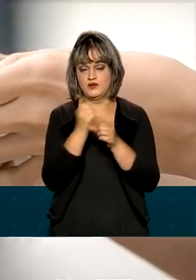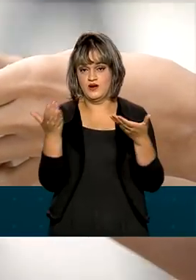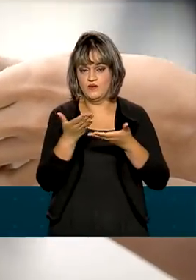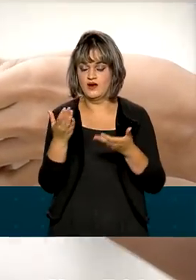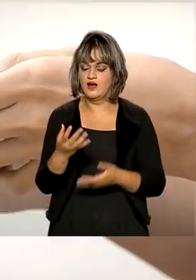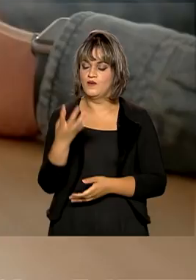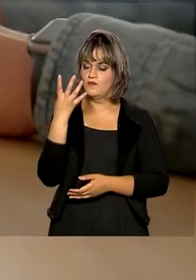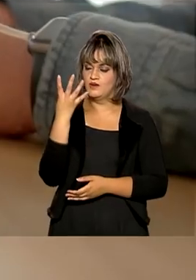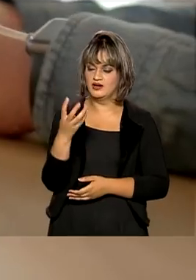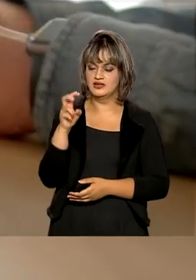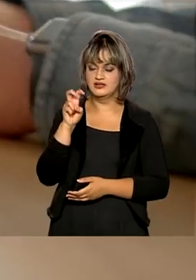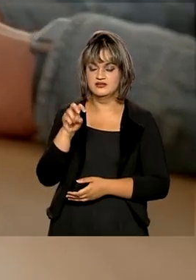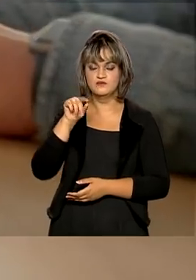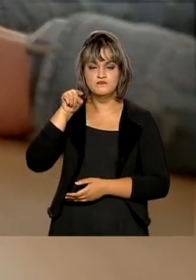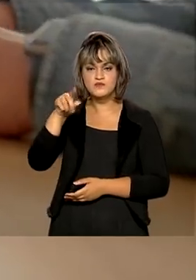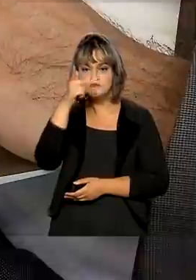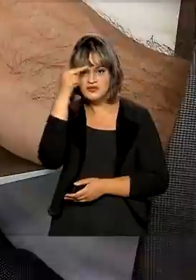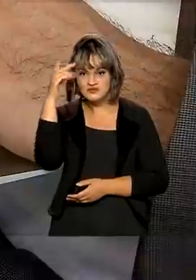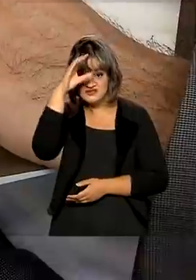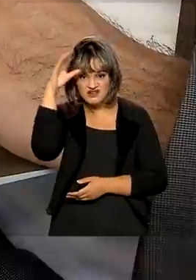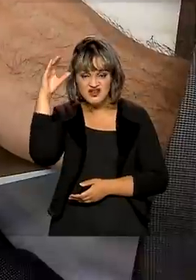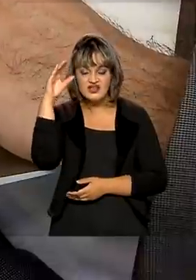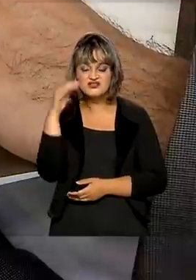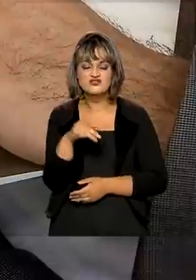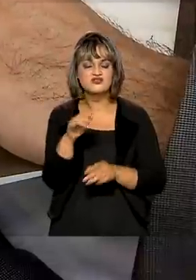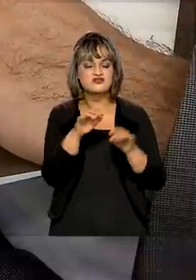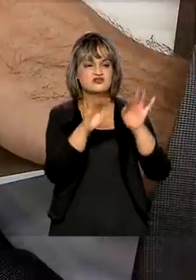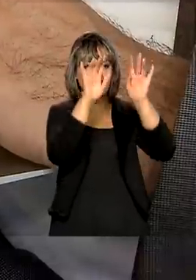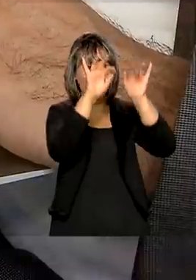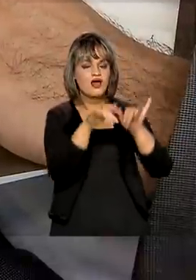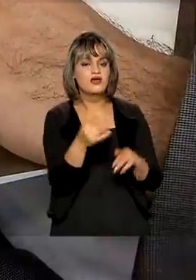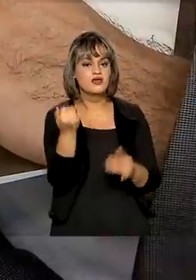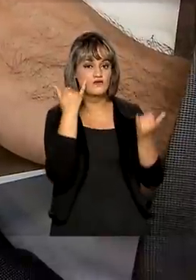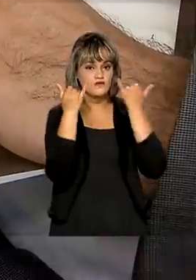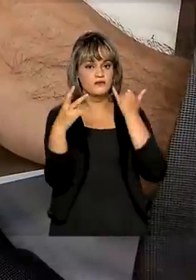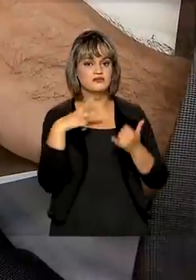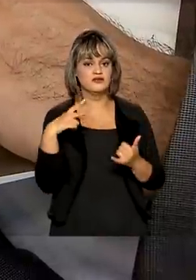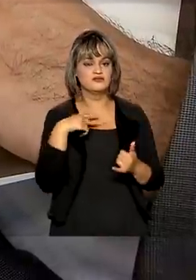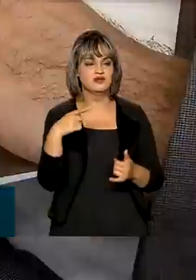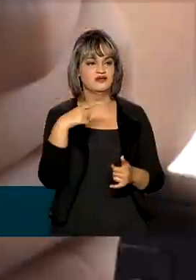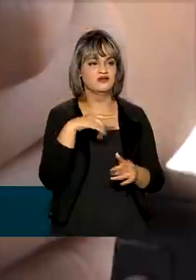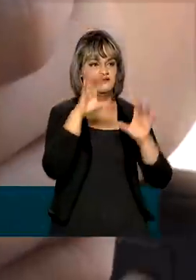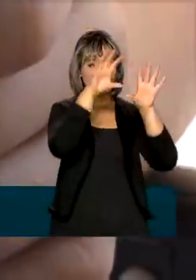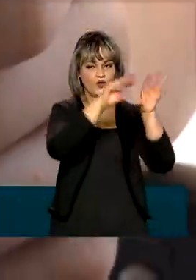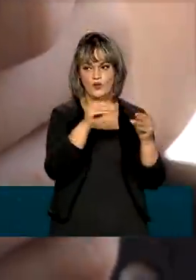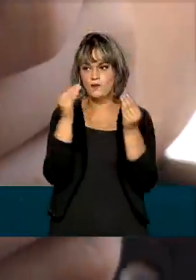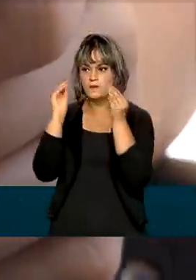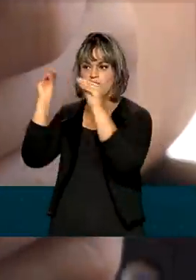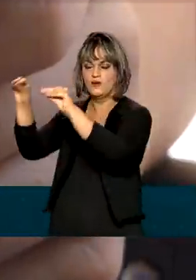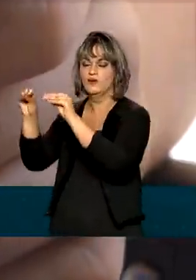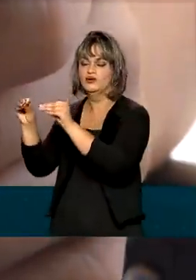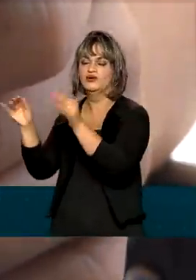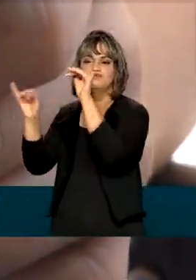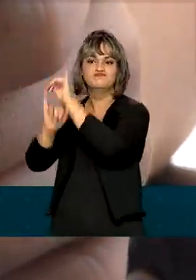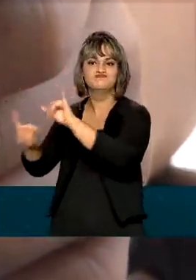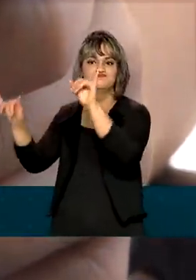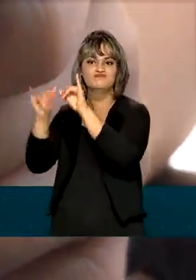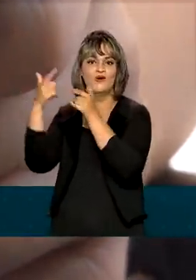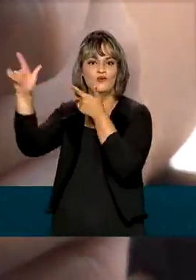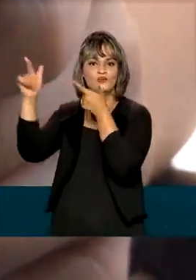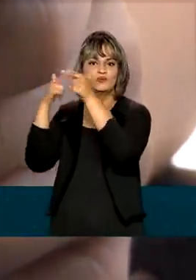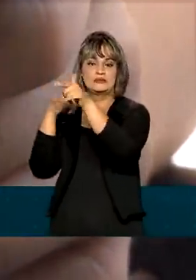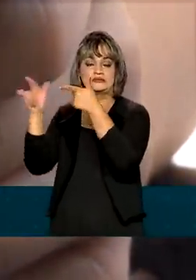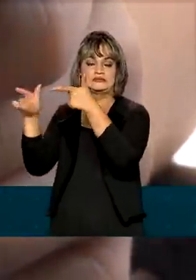quase 45 mil consumidores tiveram dados pessoais ou financeiros coletados, publicados ou